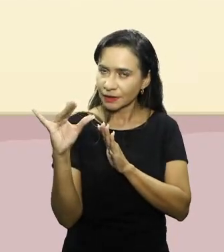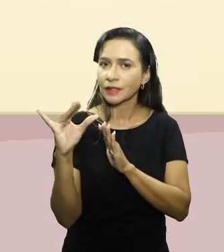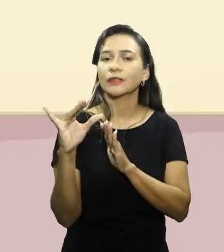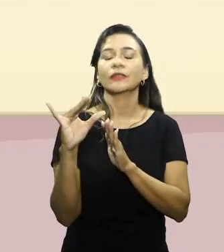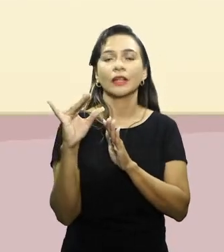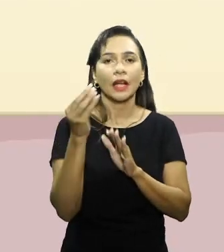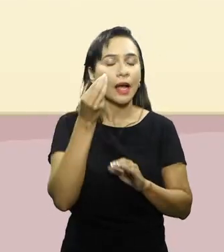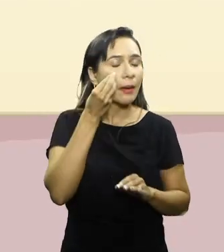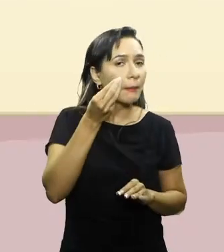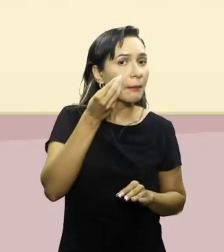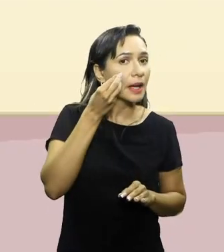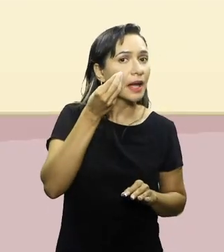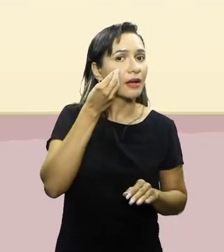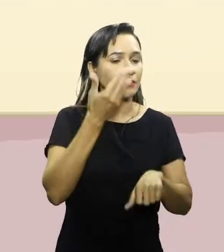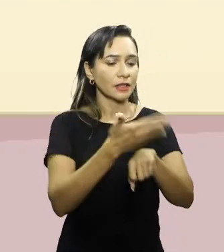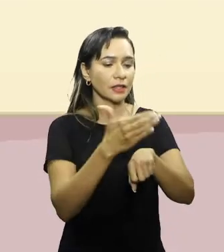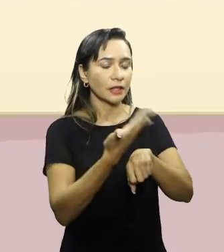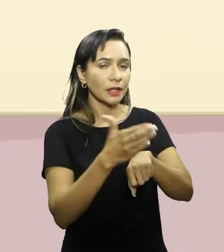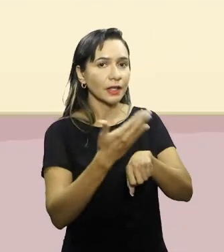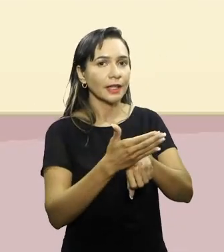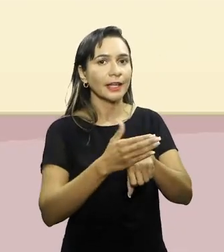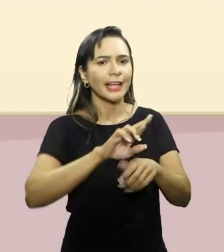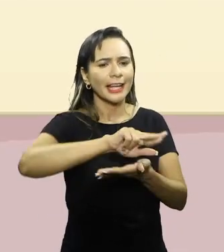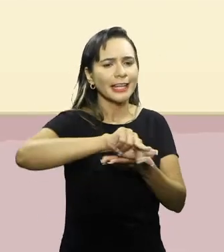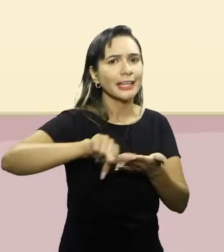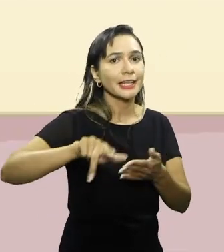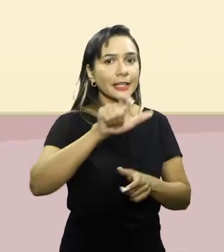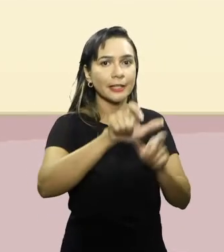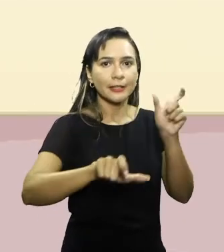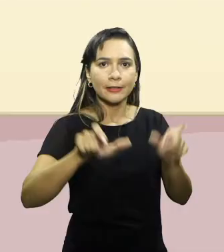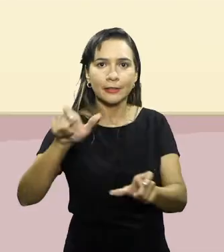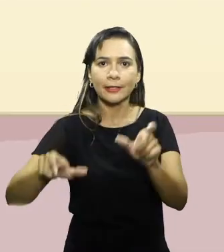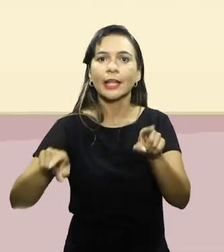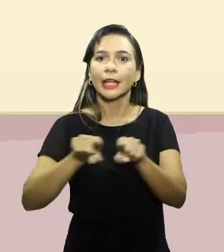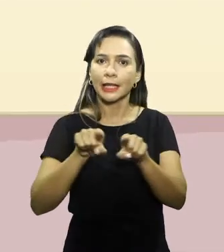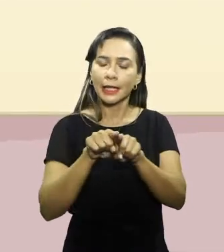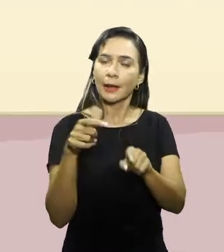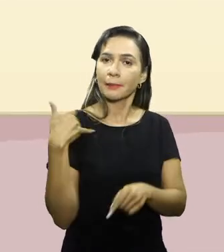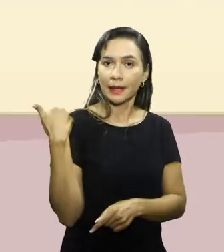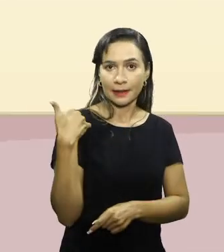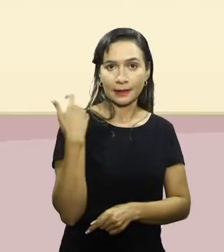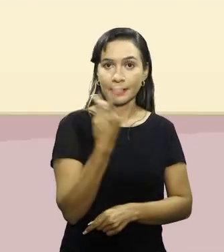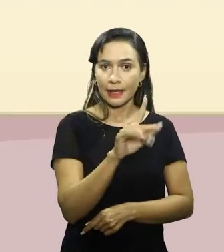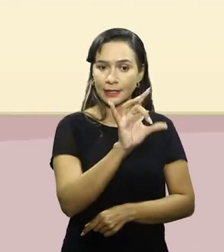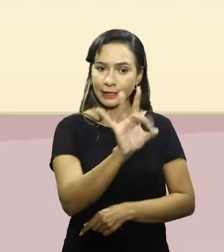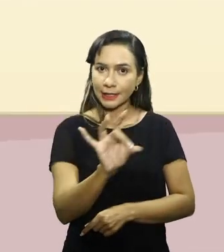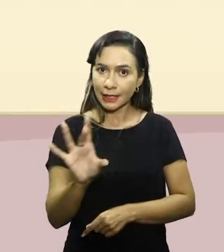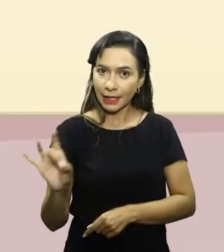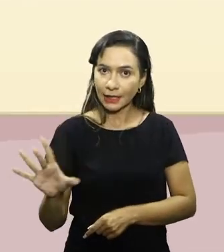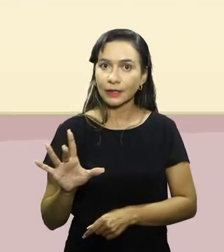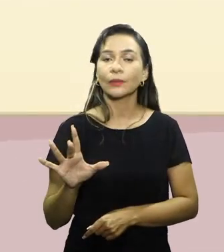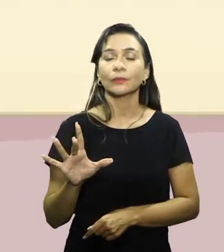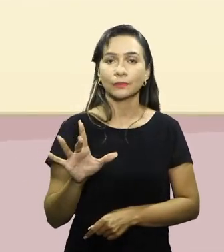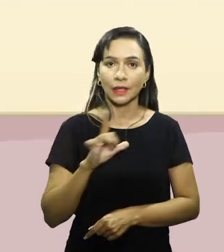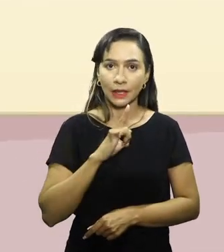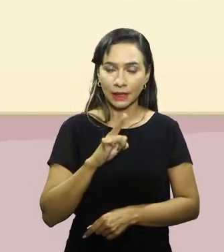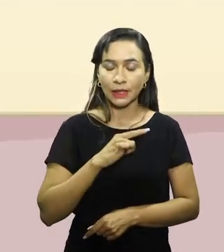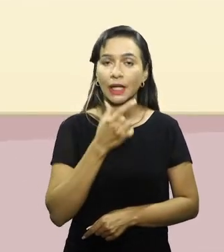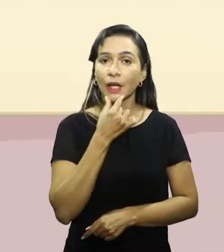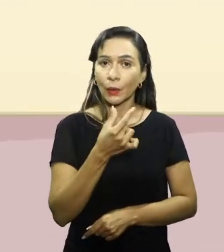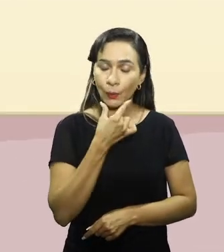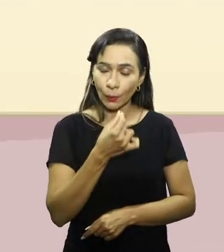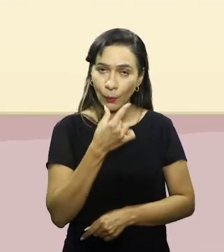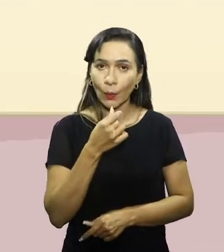Para determinadas pessoas e sua idade. Nesse caso, a equação que eu trago para vocês é a equação elaborada por Danaka e